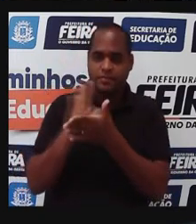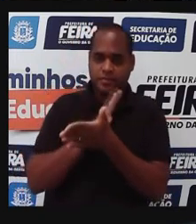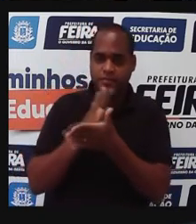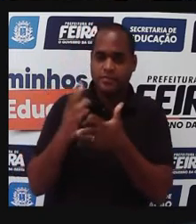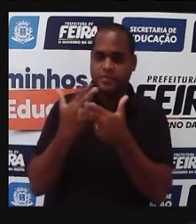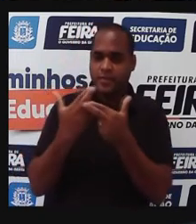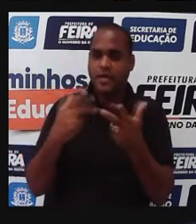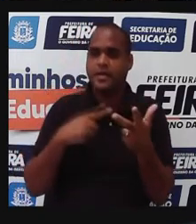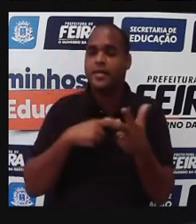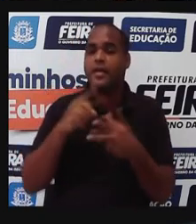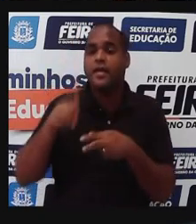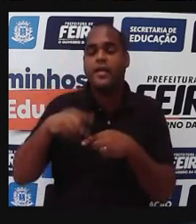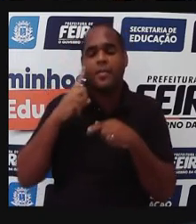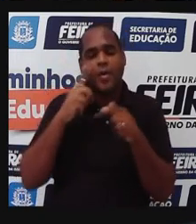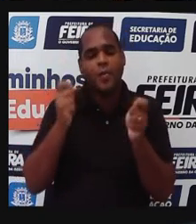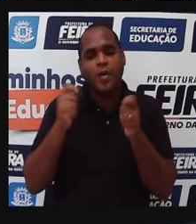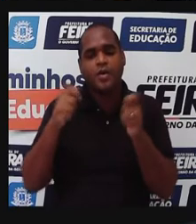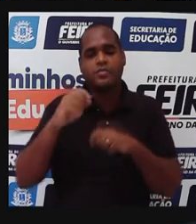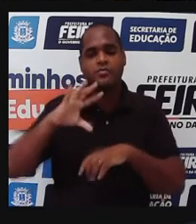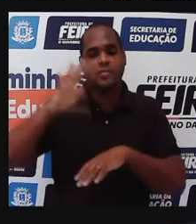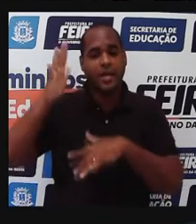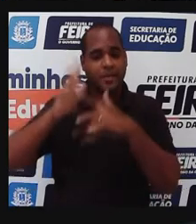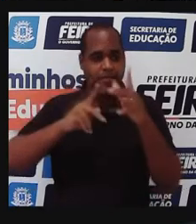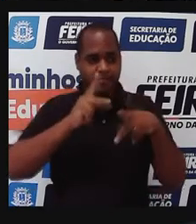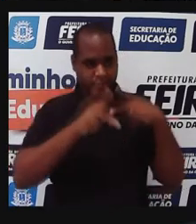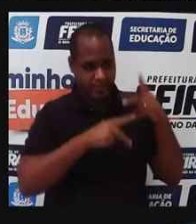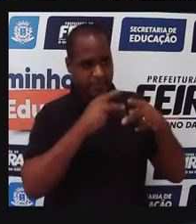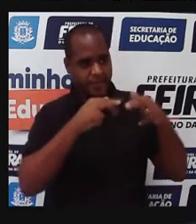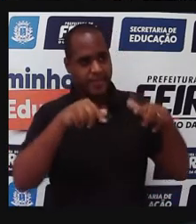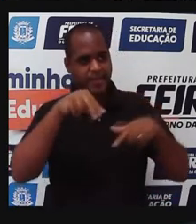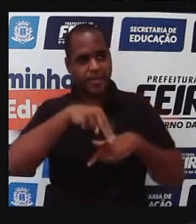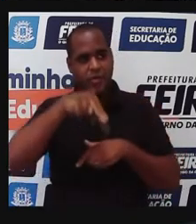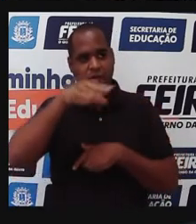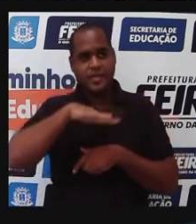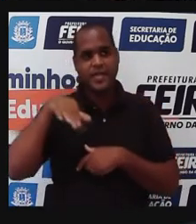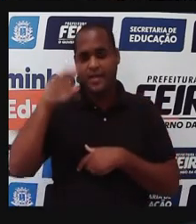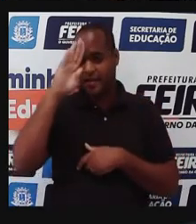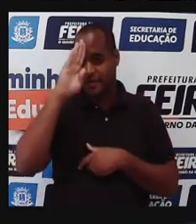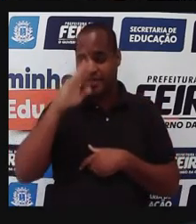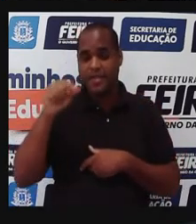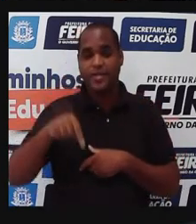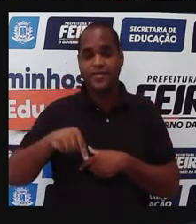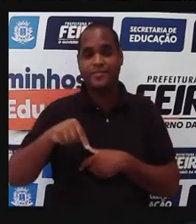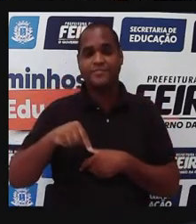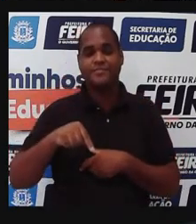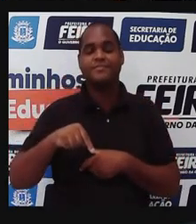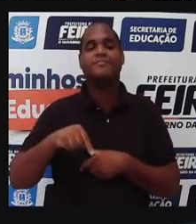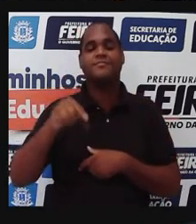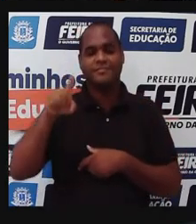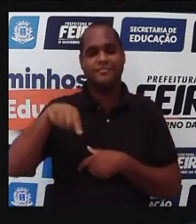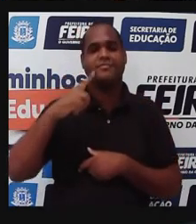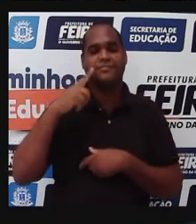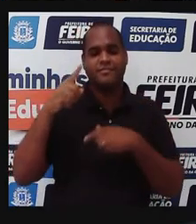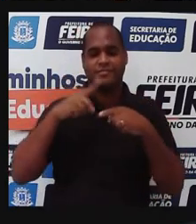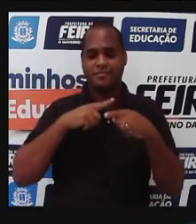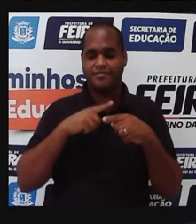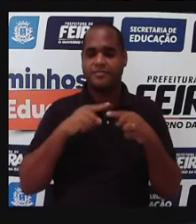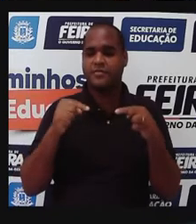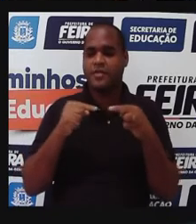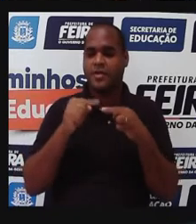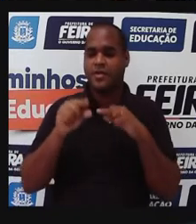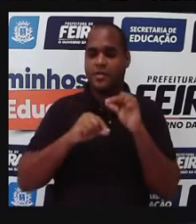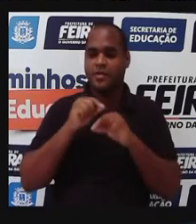malária, ela é uma doença que ataca muito a população da região norte do nosso país, né? Então, é